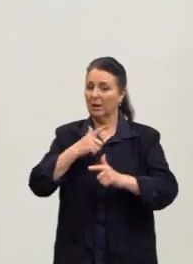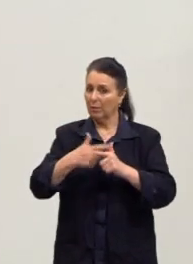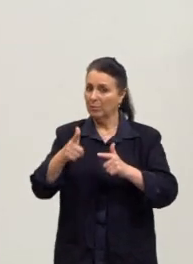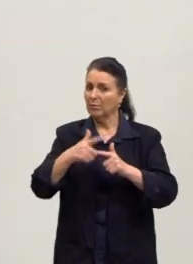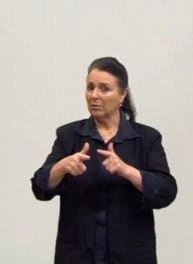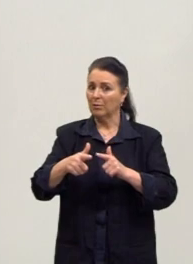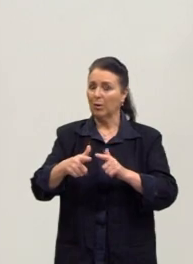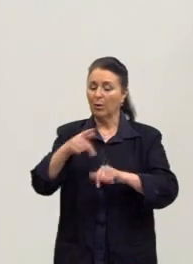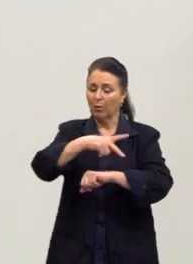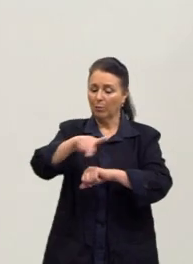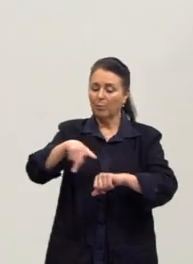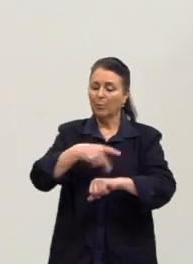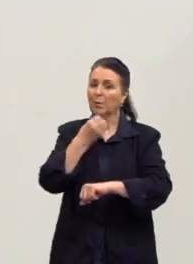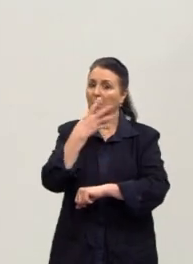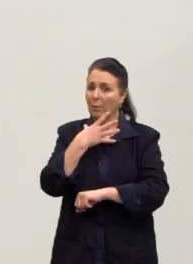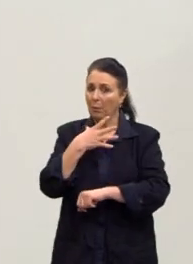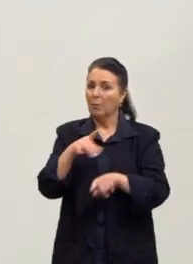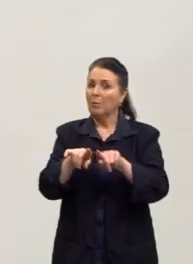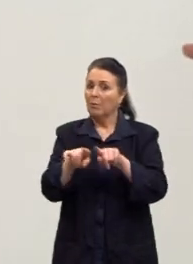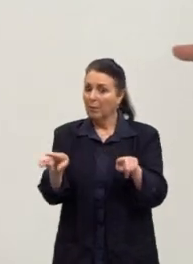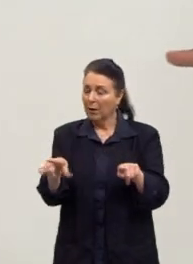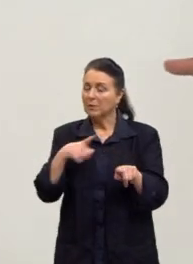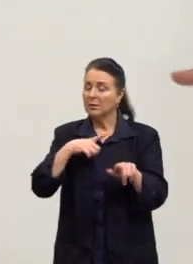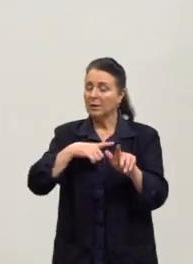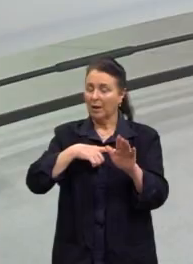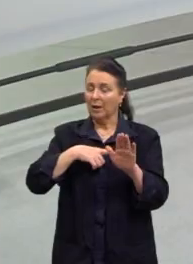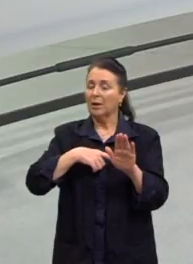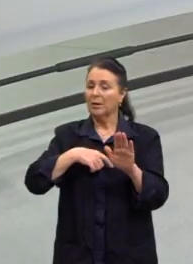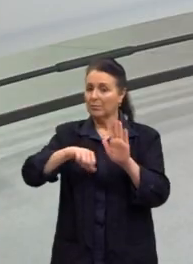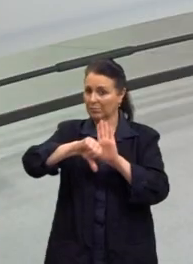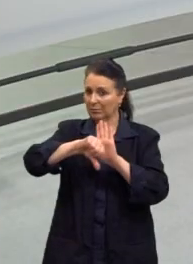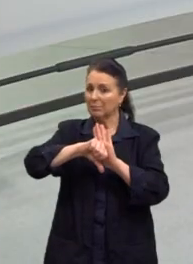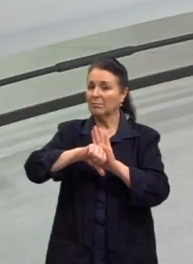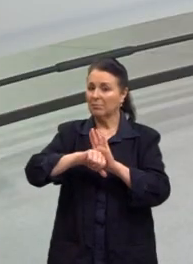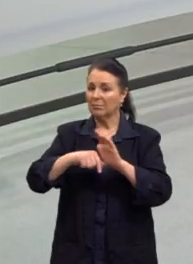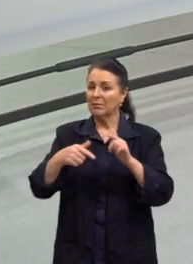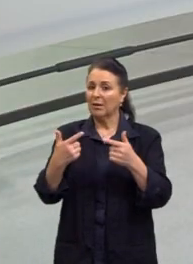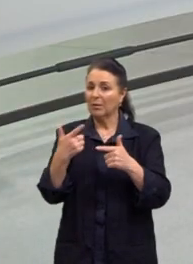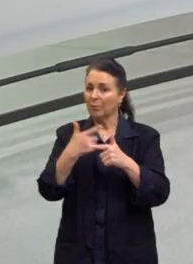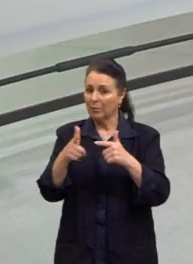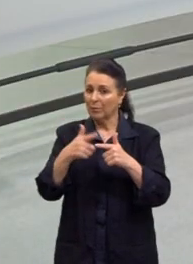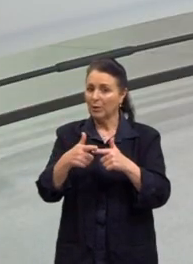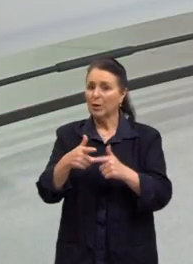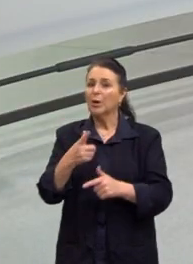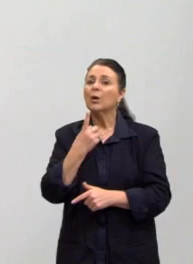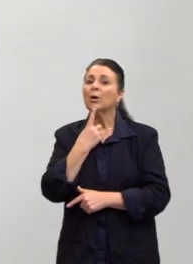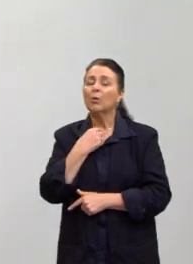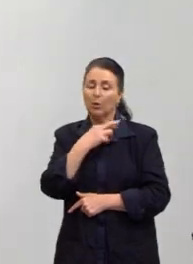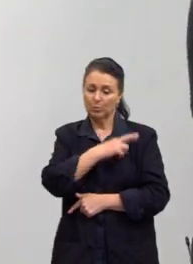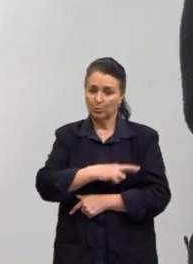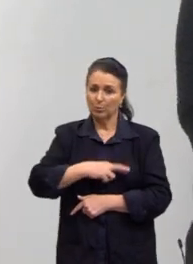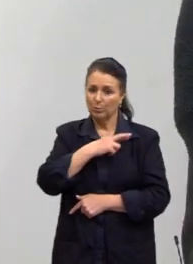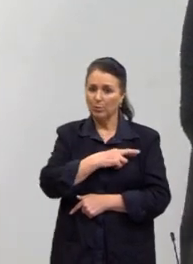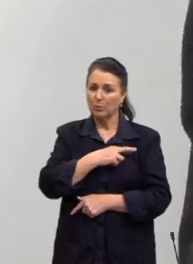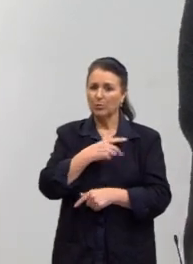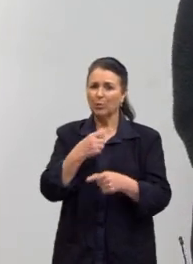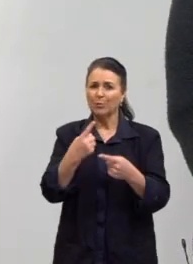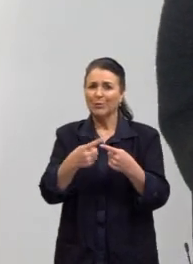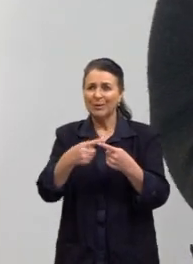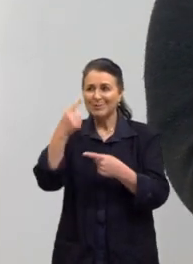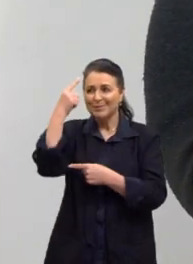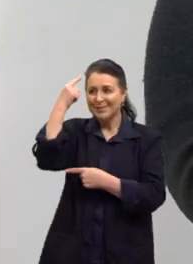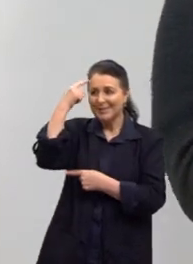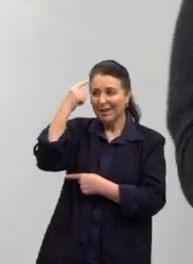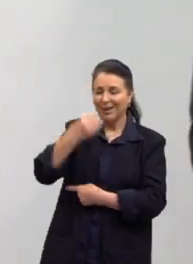maravilhoso, mas a gente tem problema, né, ao contrário dos românticos. Os românticos, né, eu gosto dos românticos porque eu acho que idealizar a vida também é bom.